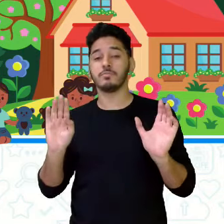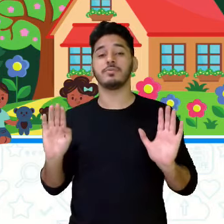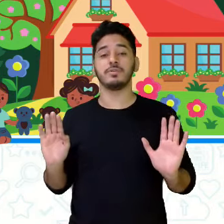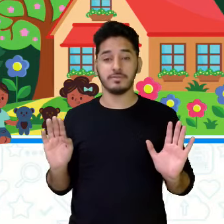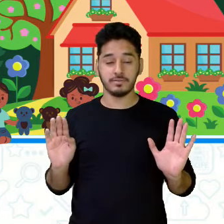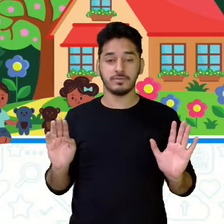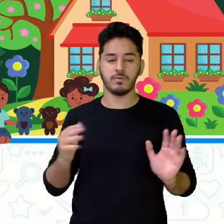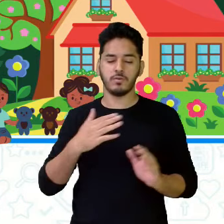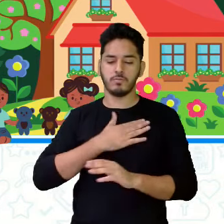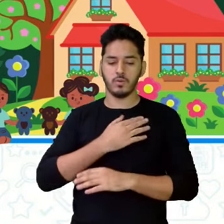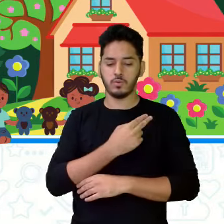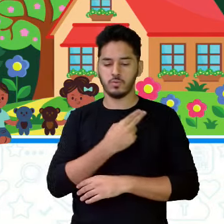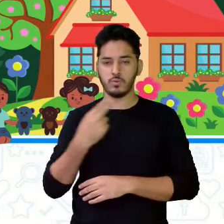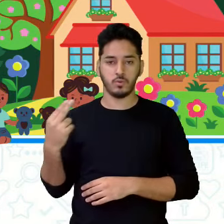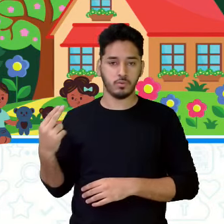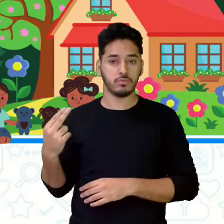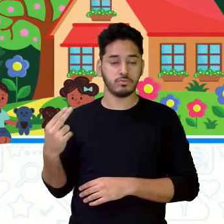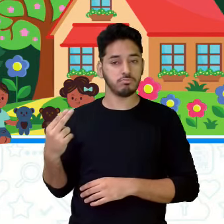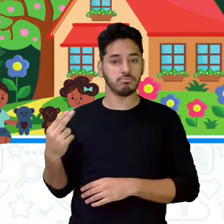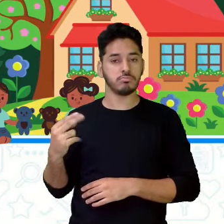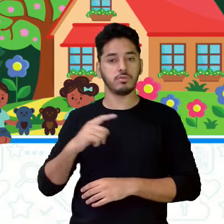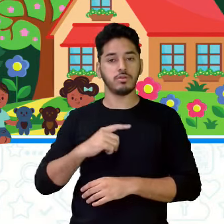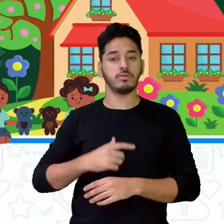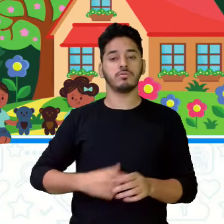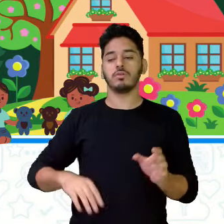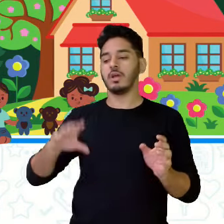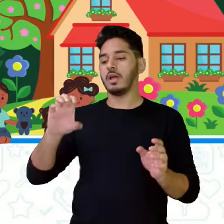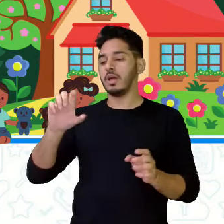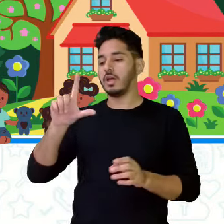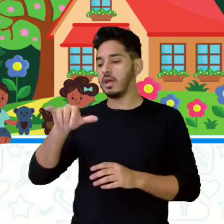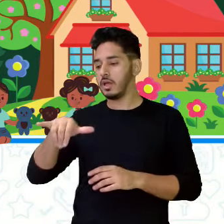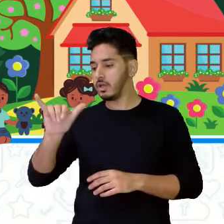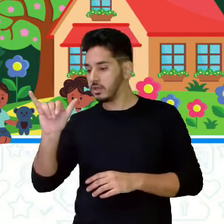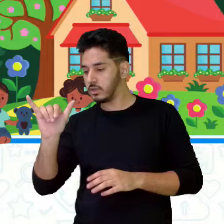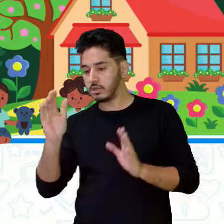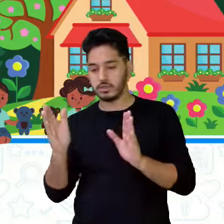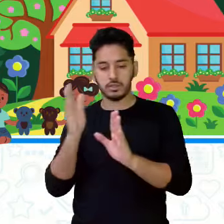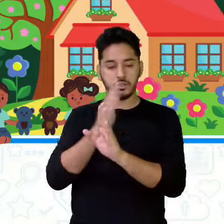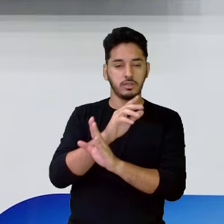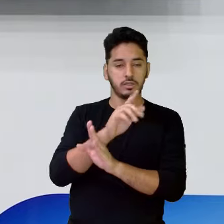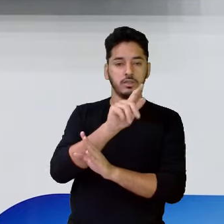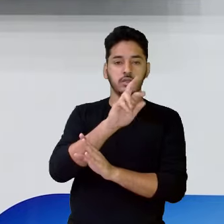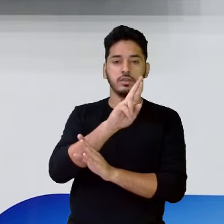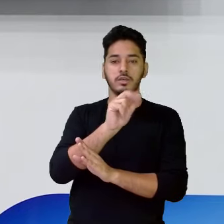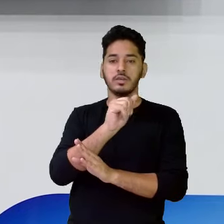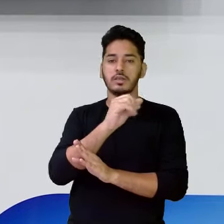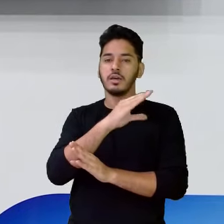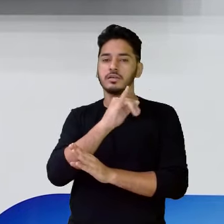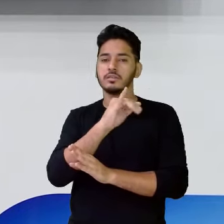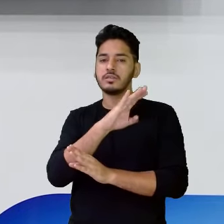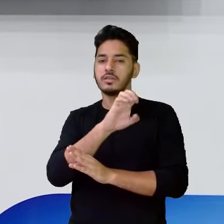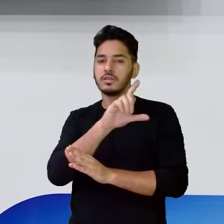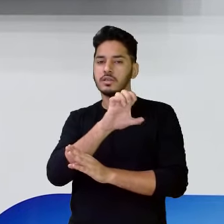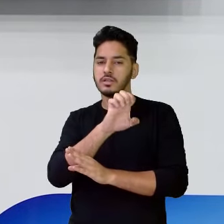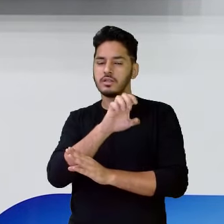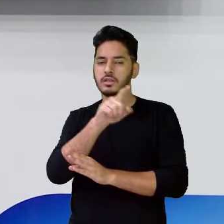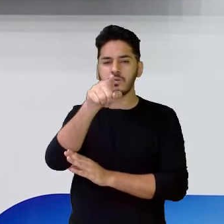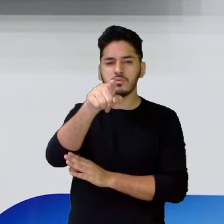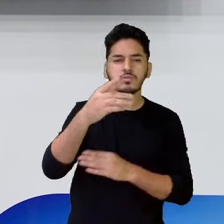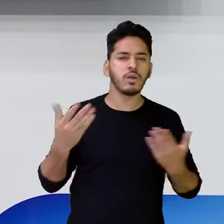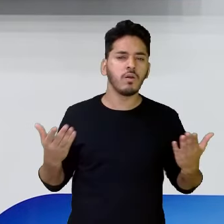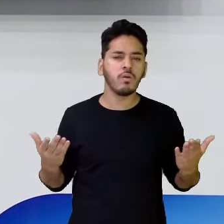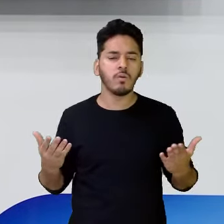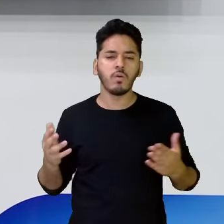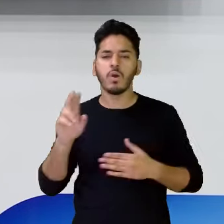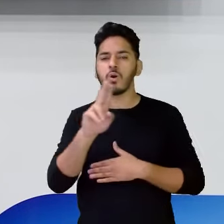O meu nome é composto. Lee Graciele Menezes. E o seu? Qual é o seu sobrenome? Qual